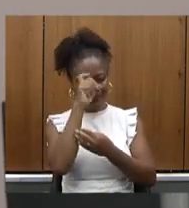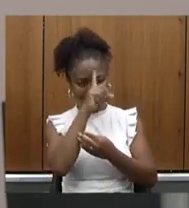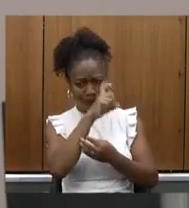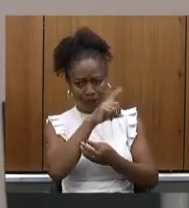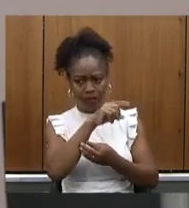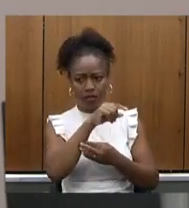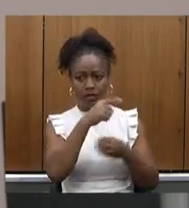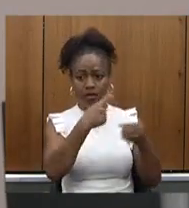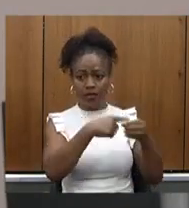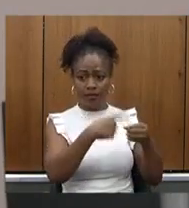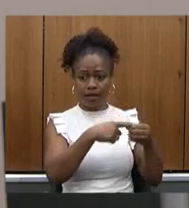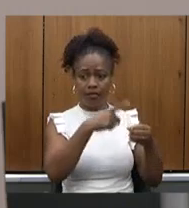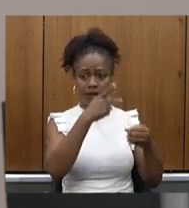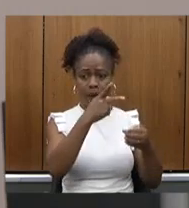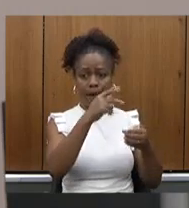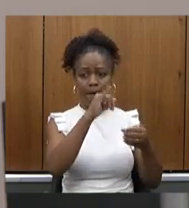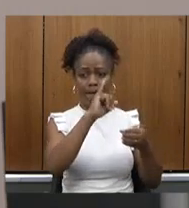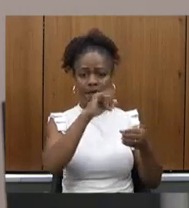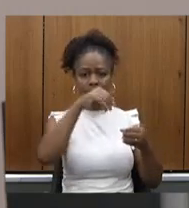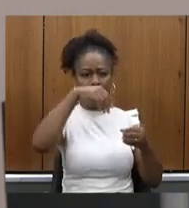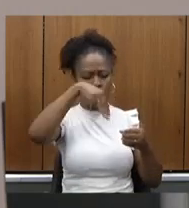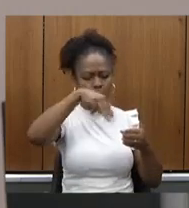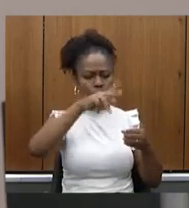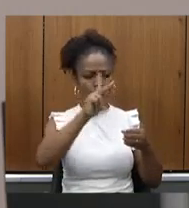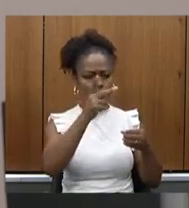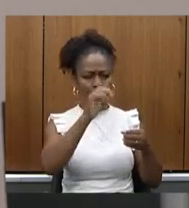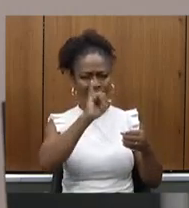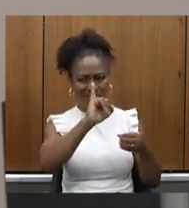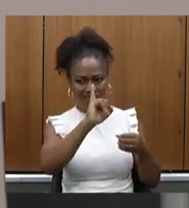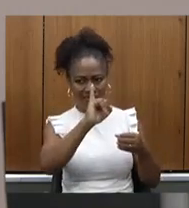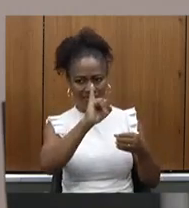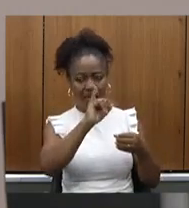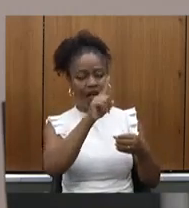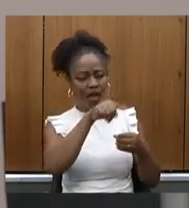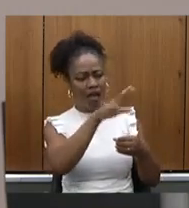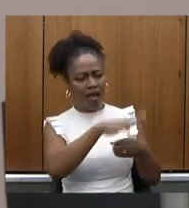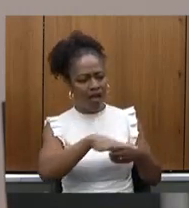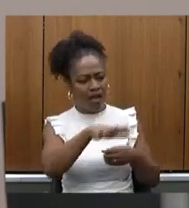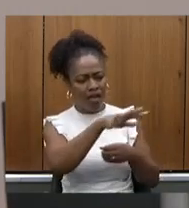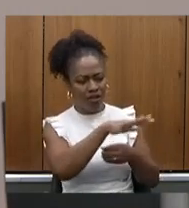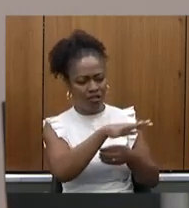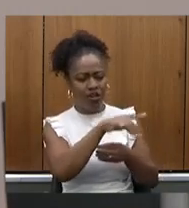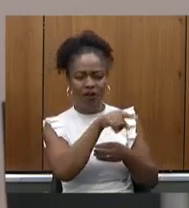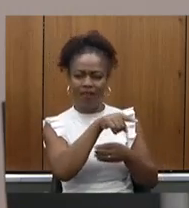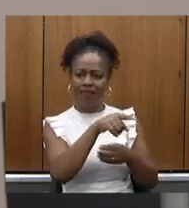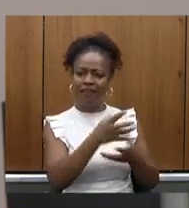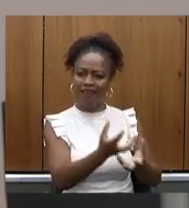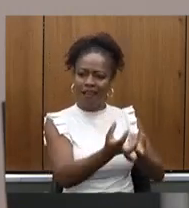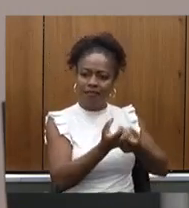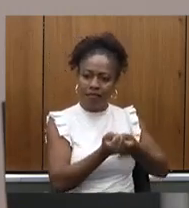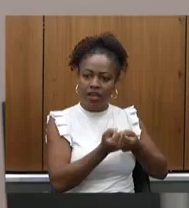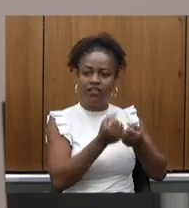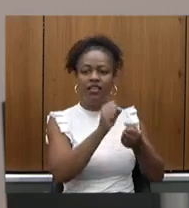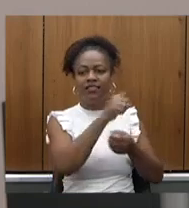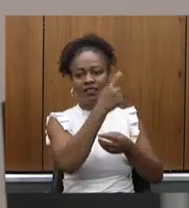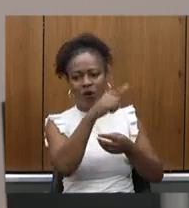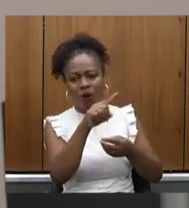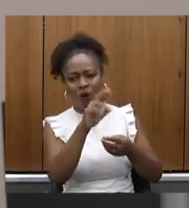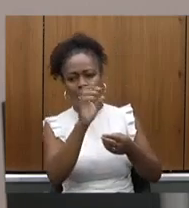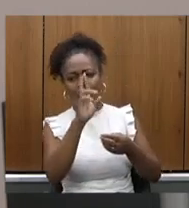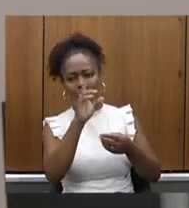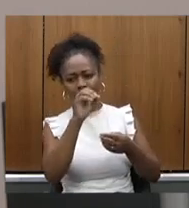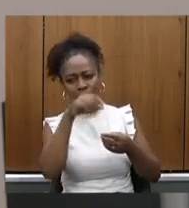Piuí que não só quando fala Piuí mas é da região porque ali atende São Roque de Minas Vagem